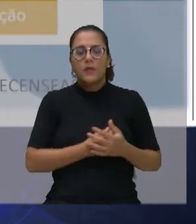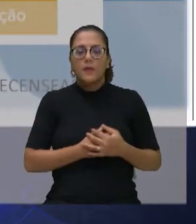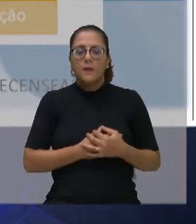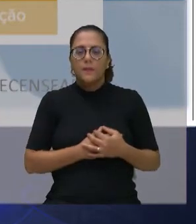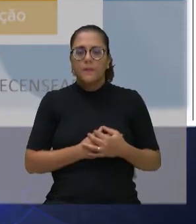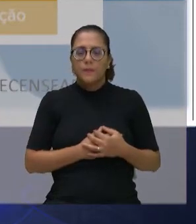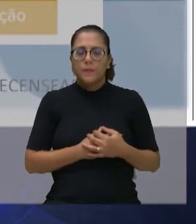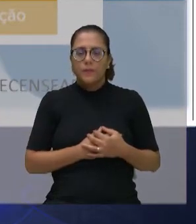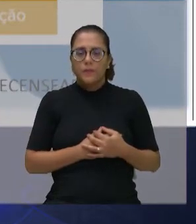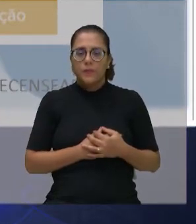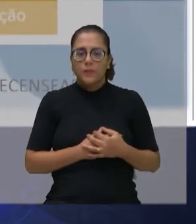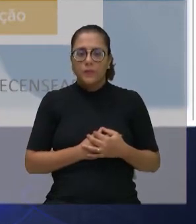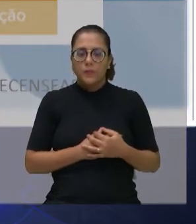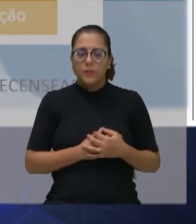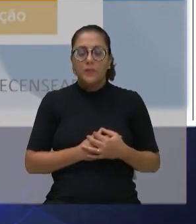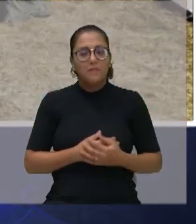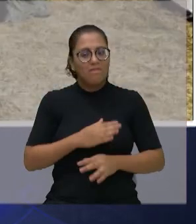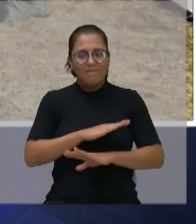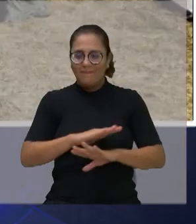E acabou, gente.